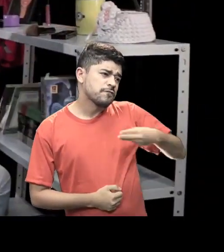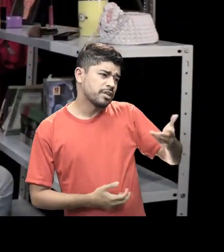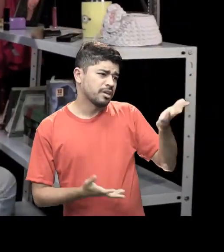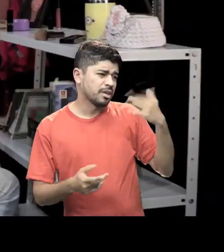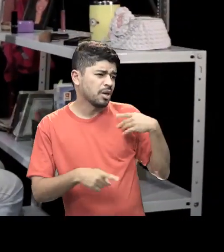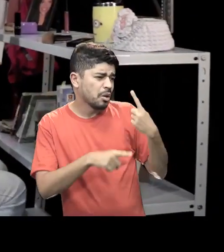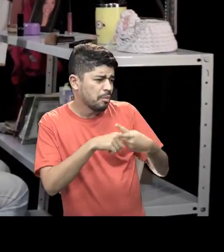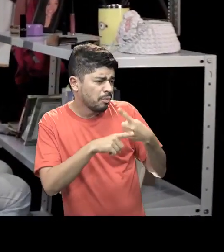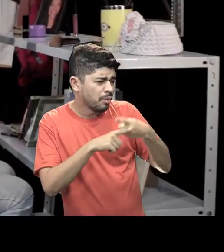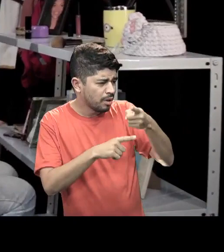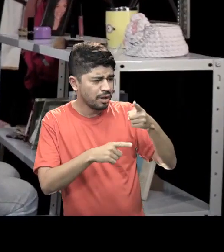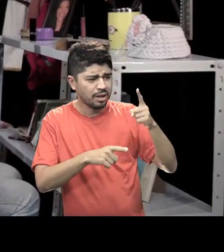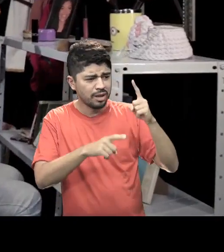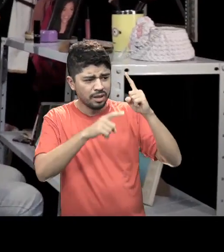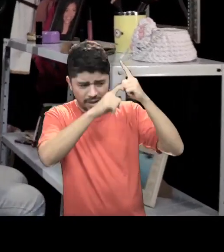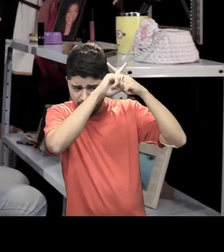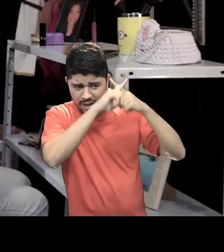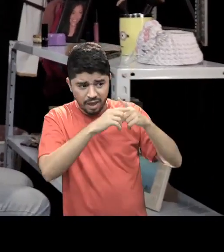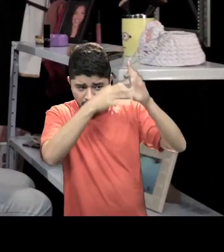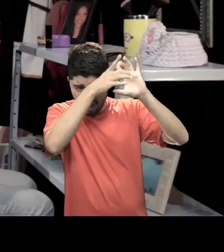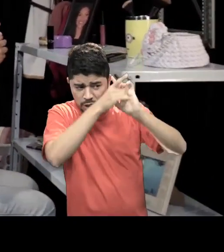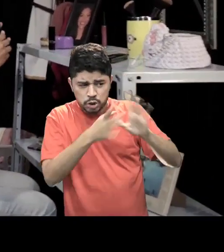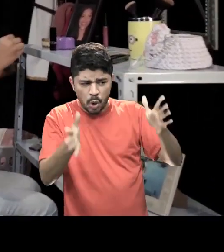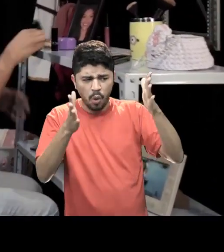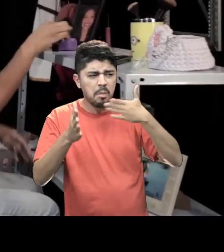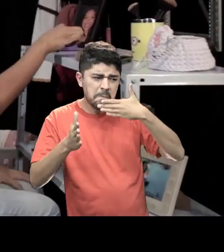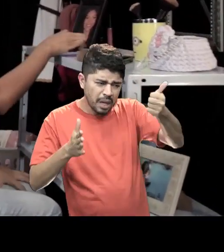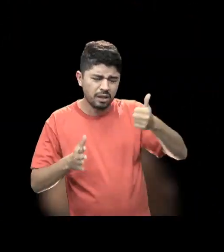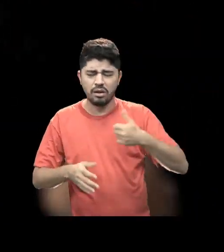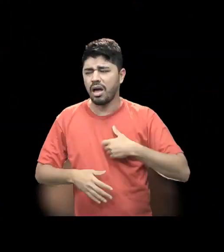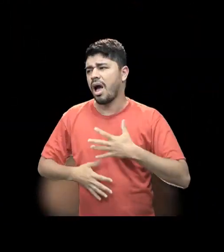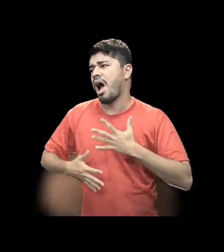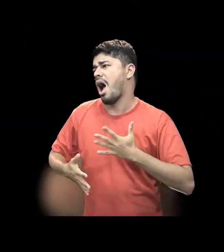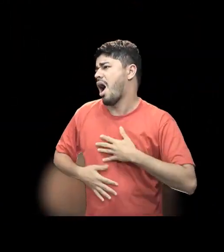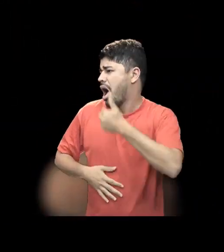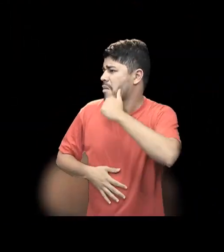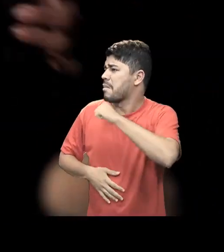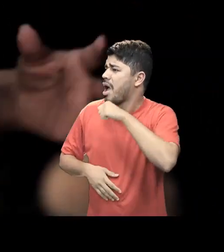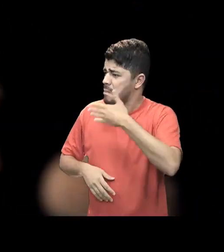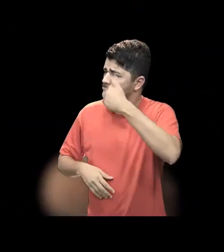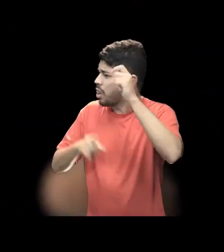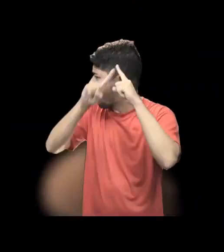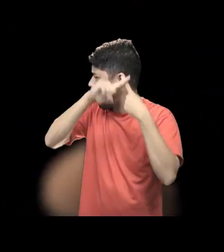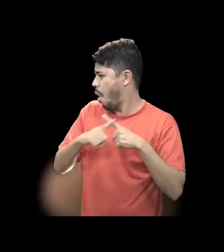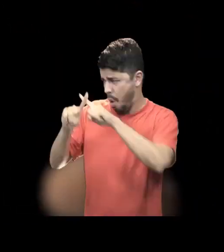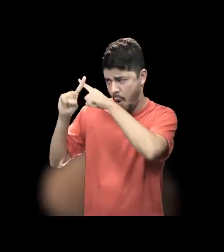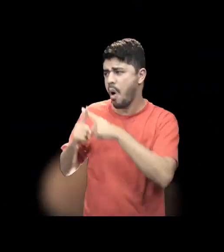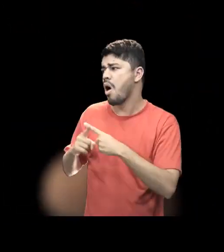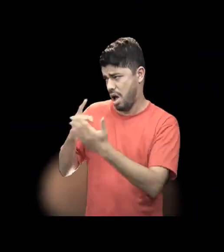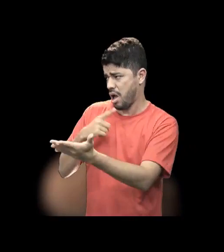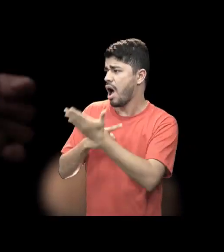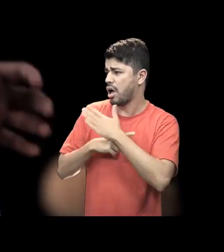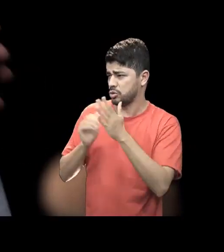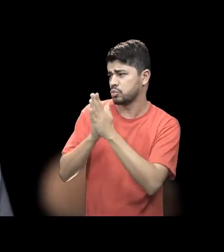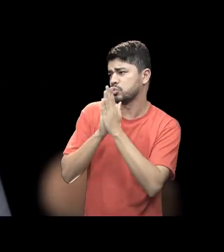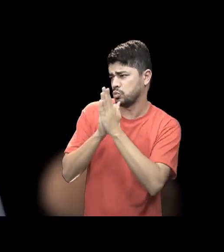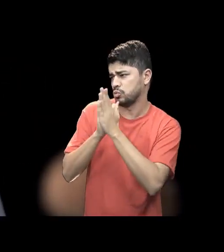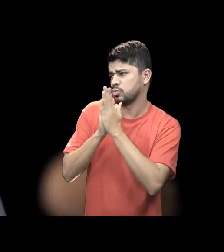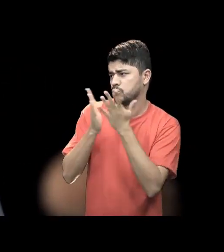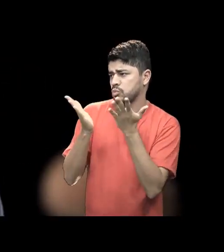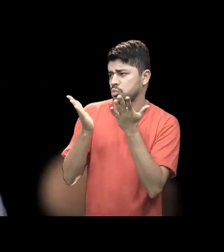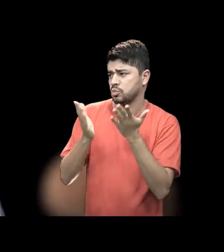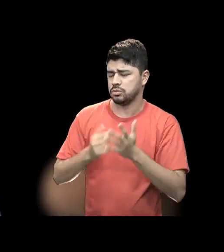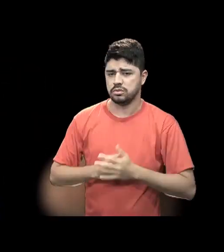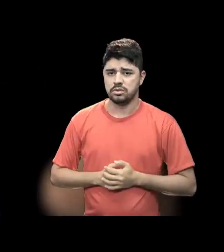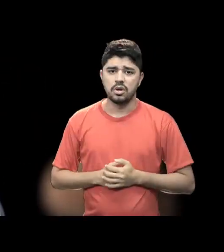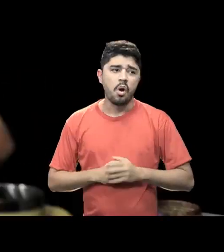Ô, filha! Por que você não deu seu cabelo mais solto? Ai, mãe! Você sabe que eu prefiro ele com trança! Ah, faz uma trança pra